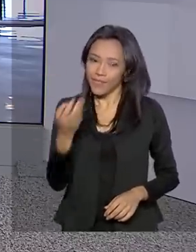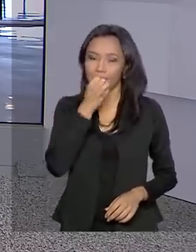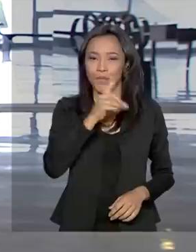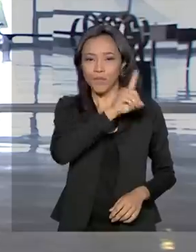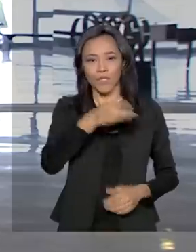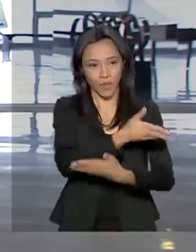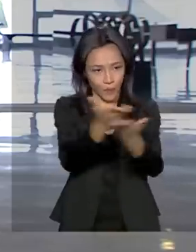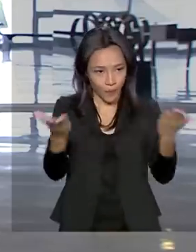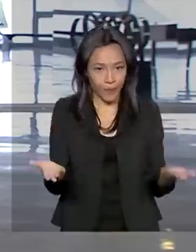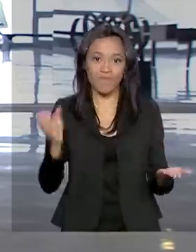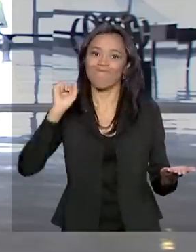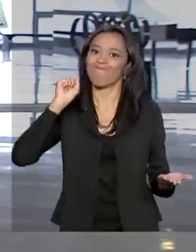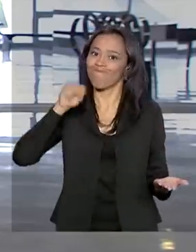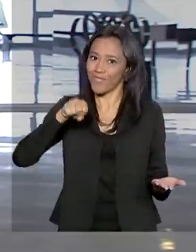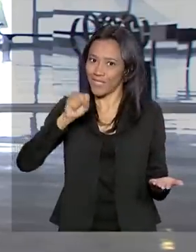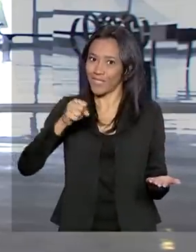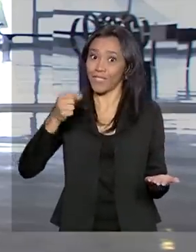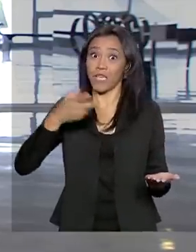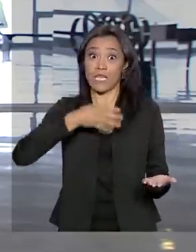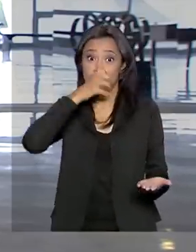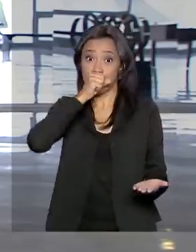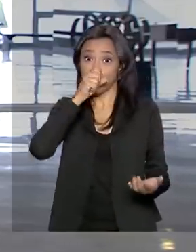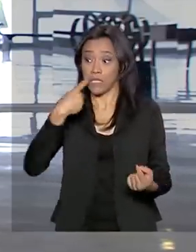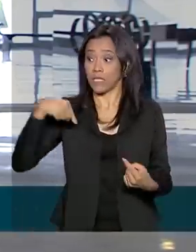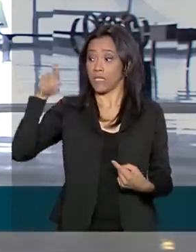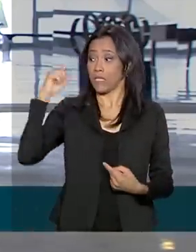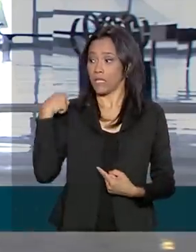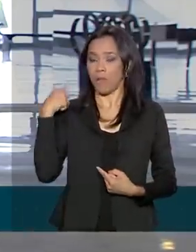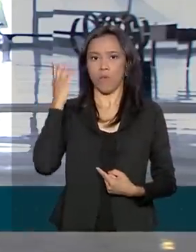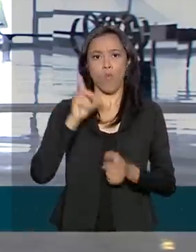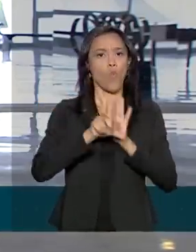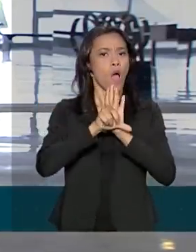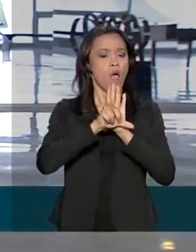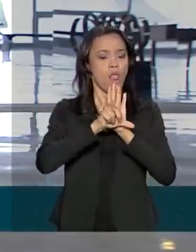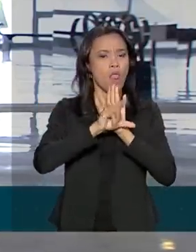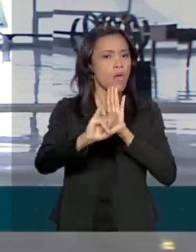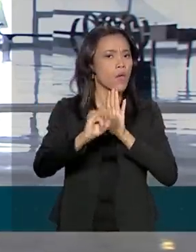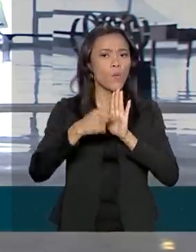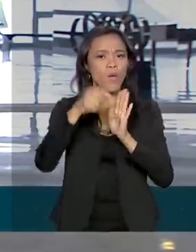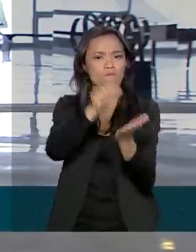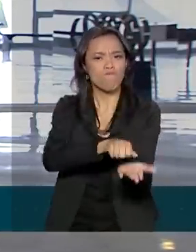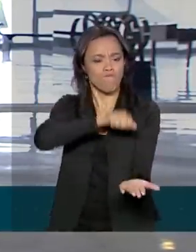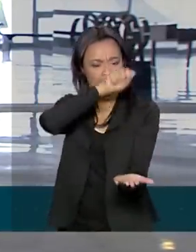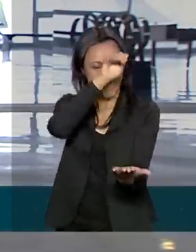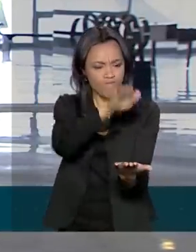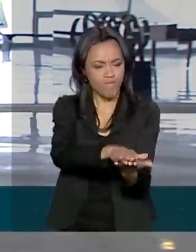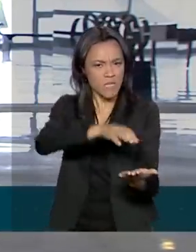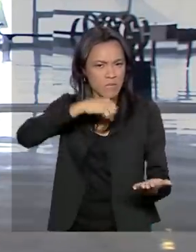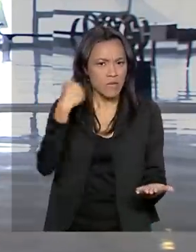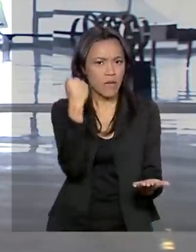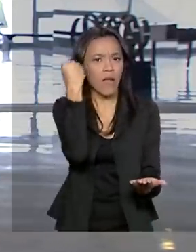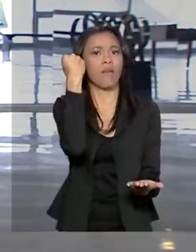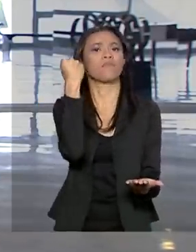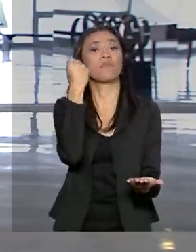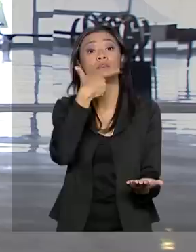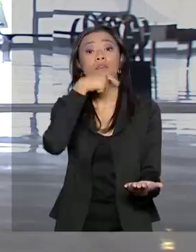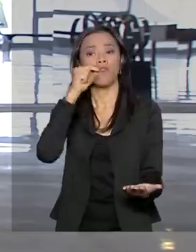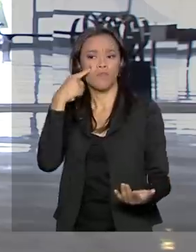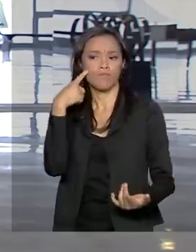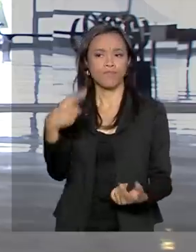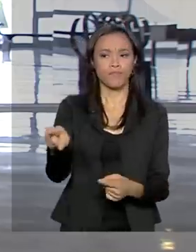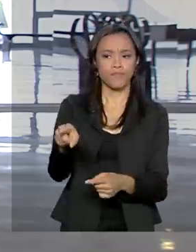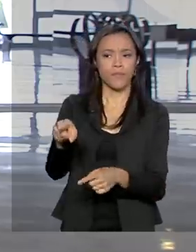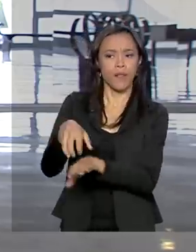É isso mesmo. Mara entrou em vigor neste sábado A lei que prevê a punição mais grave para quem for pego